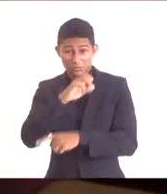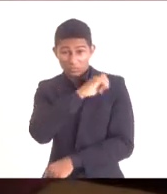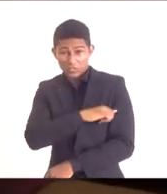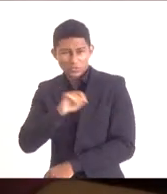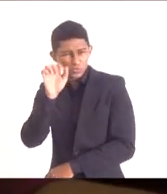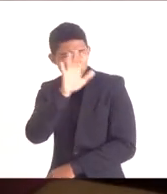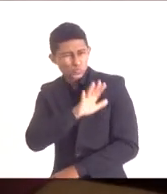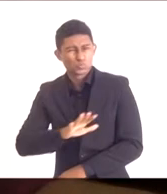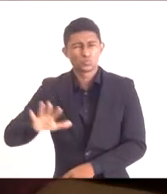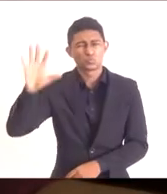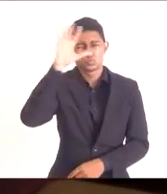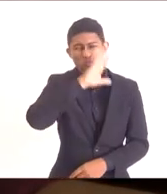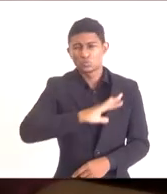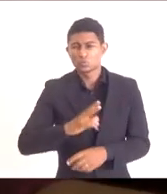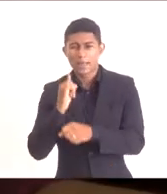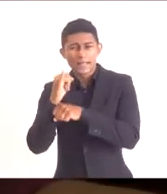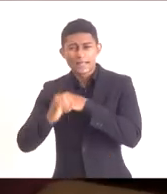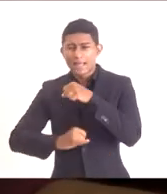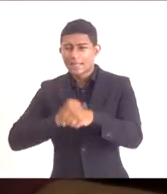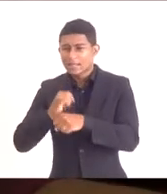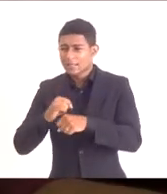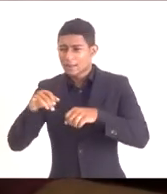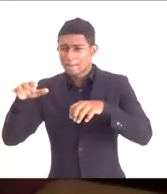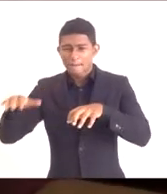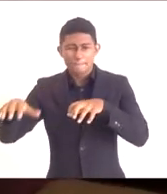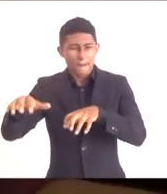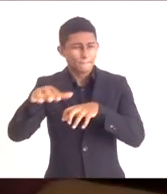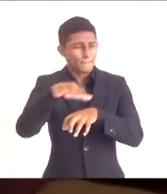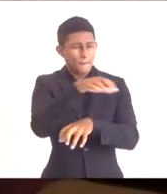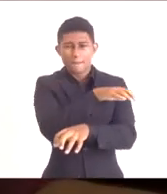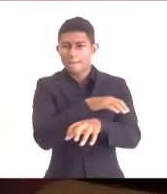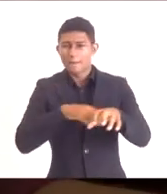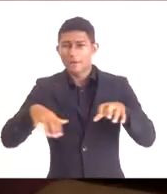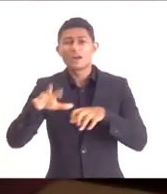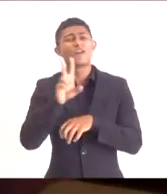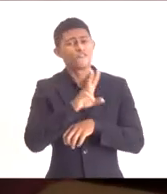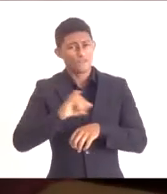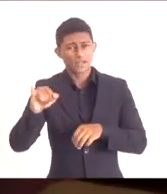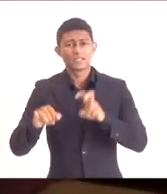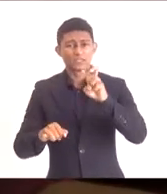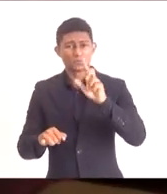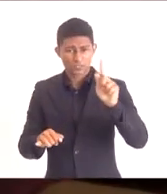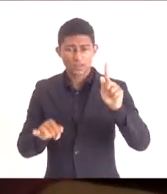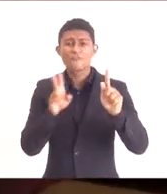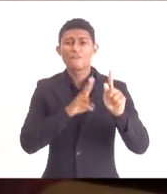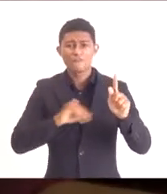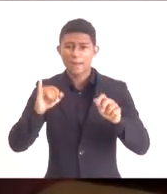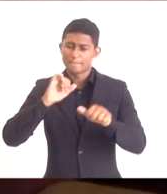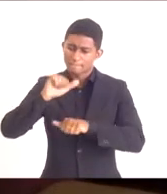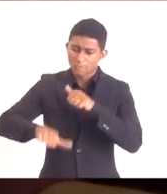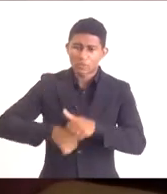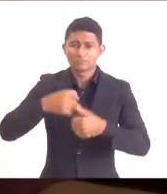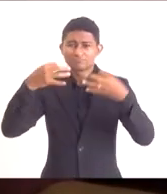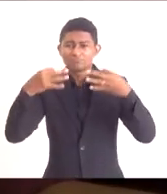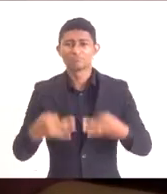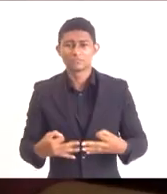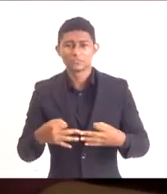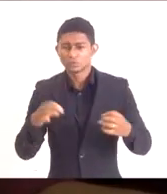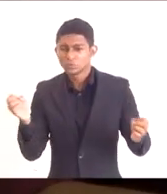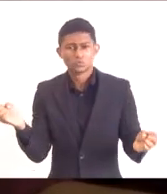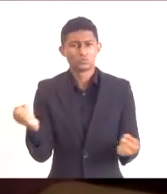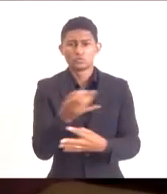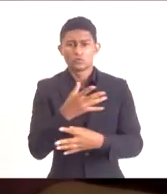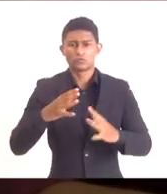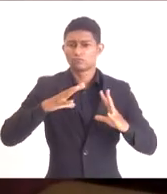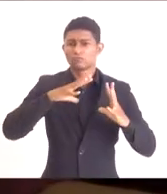que vai modificar, a internet vai mudar. partir do 5G, nós vamos viver um novo momento